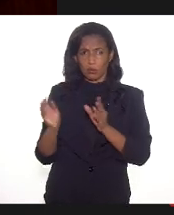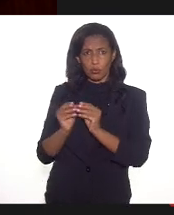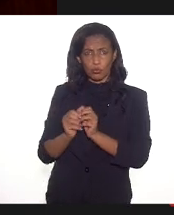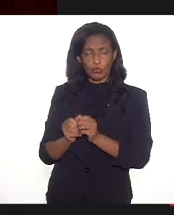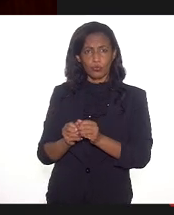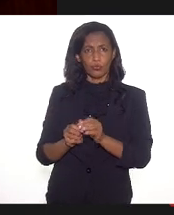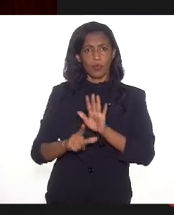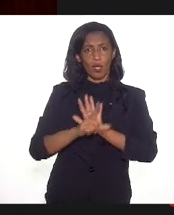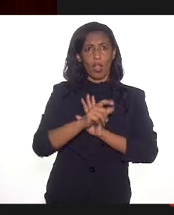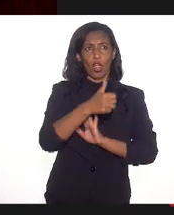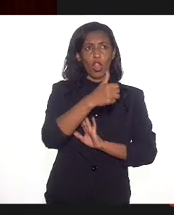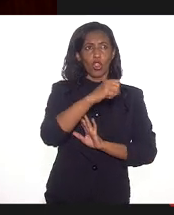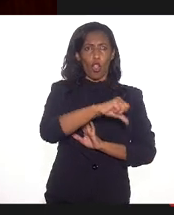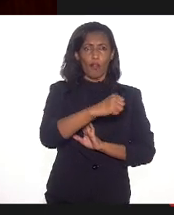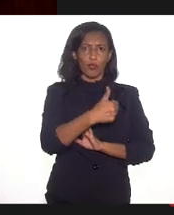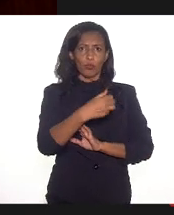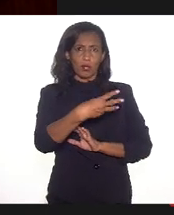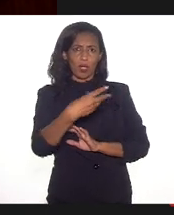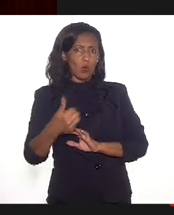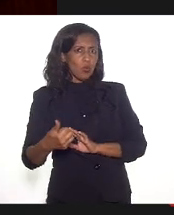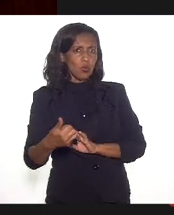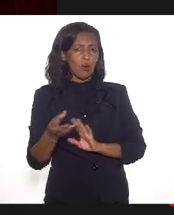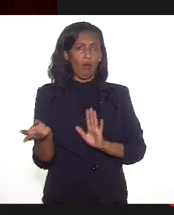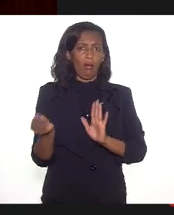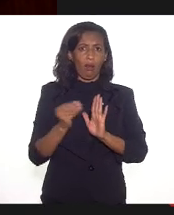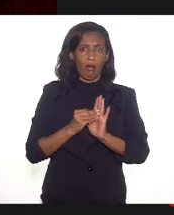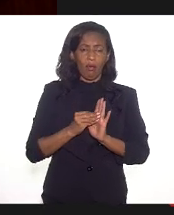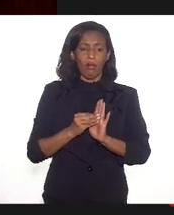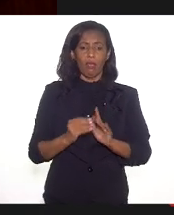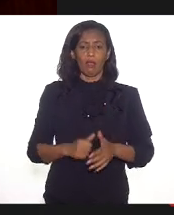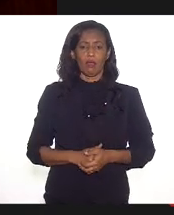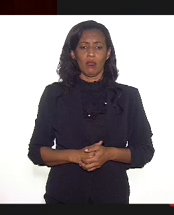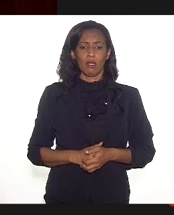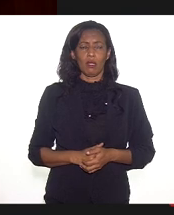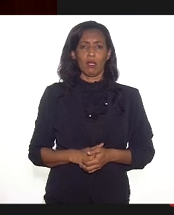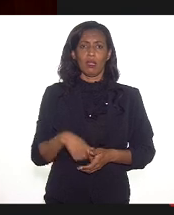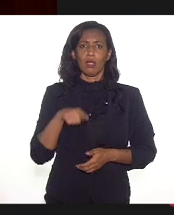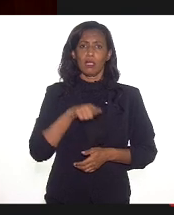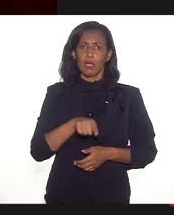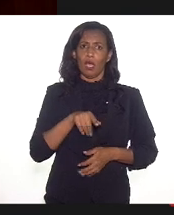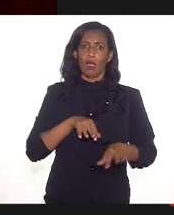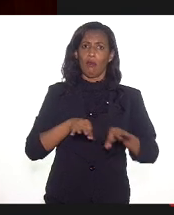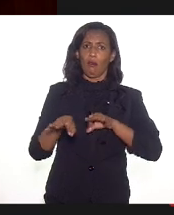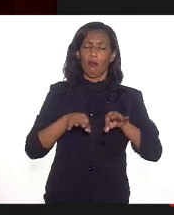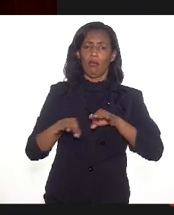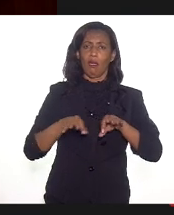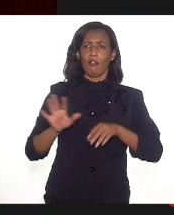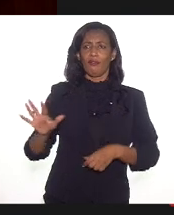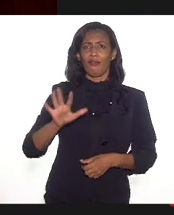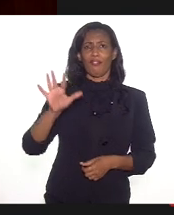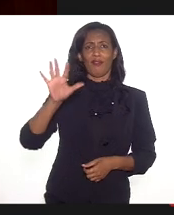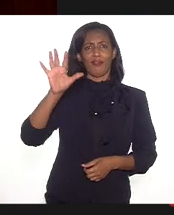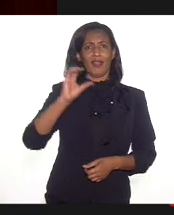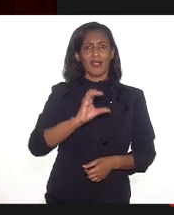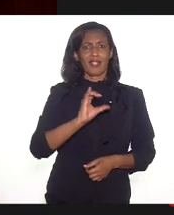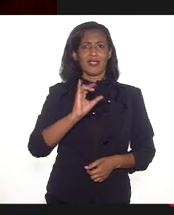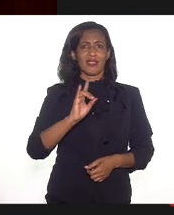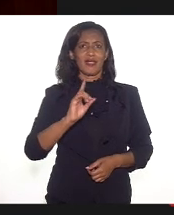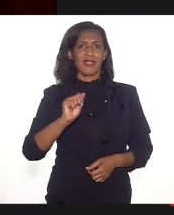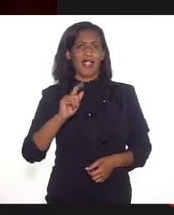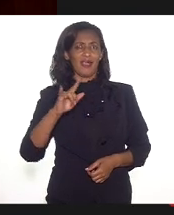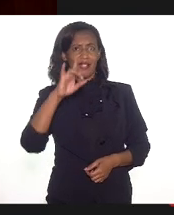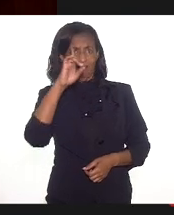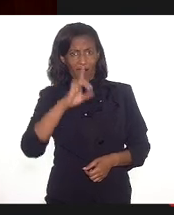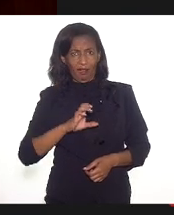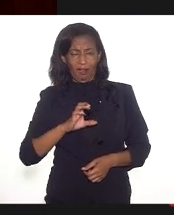a Lei 9.131, que estabelece o Plano Favela Cidadã. Eu acho que a gente pode aproveitar essa